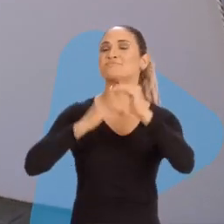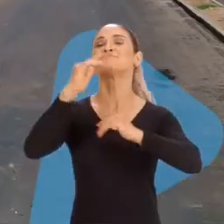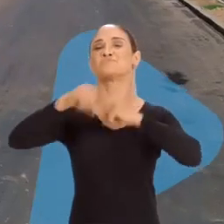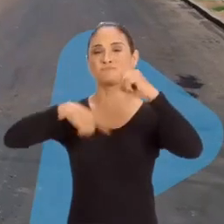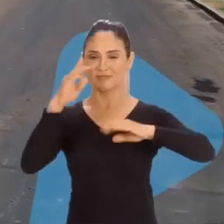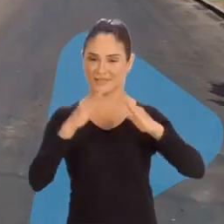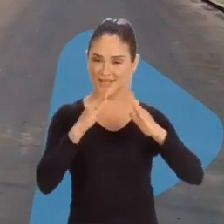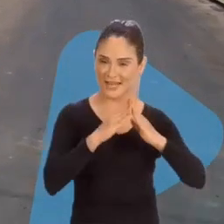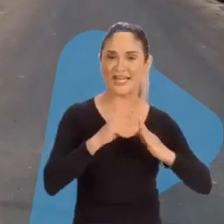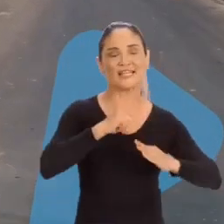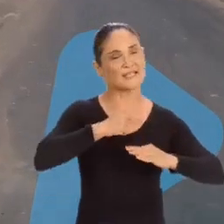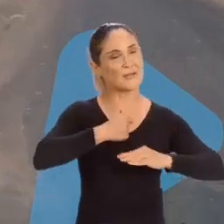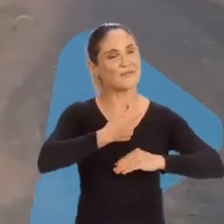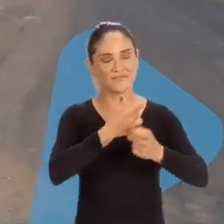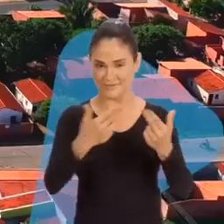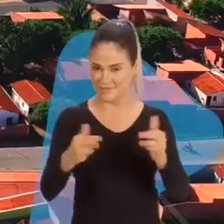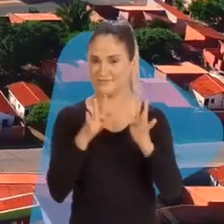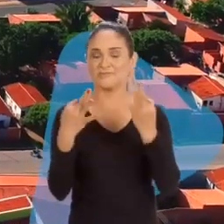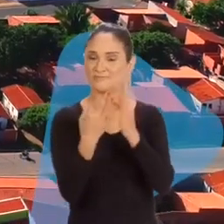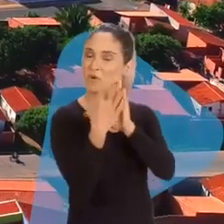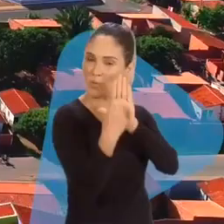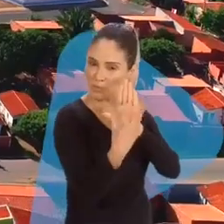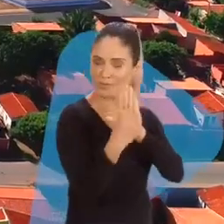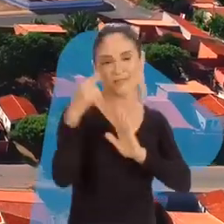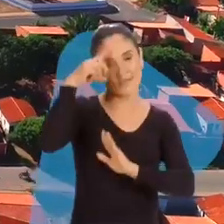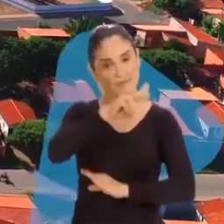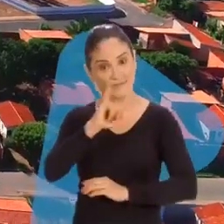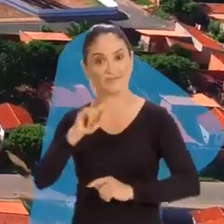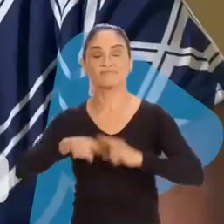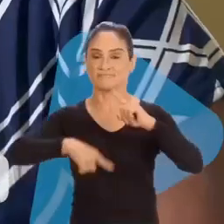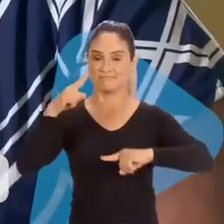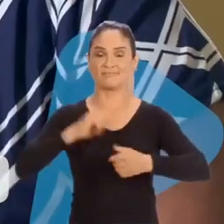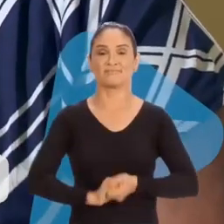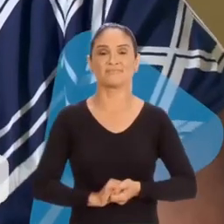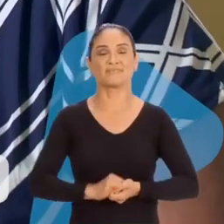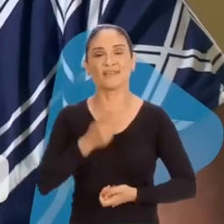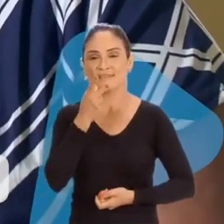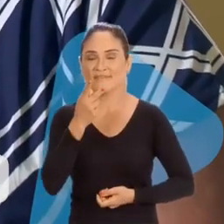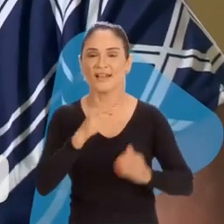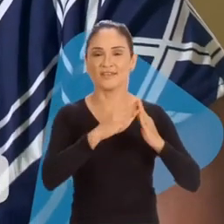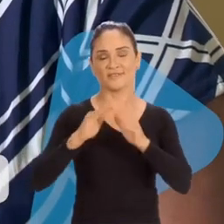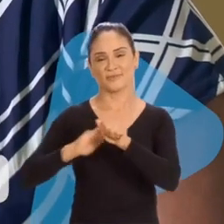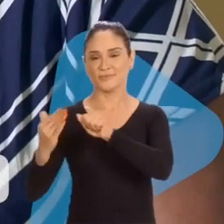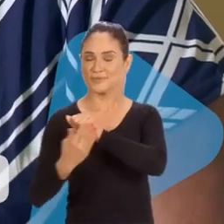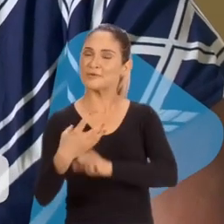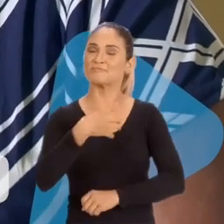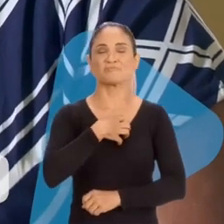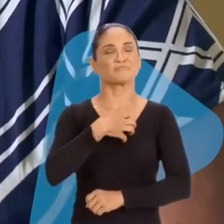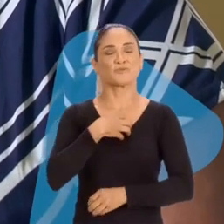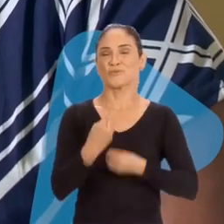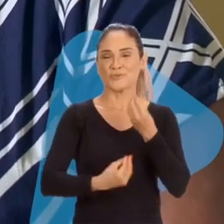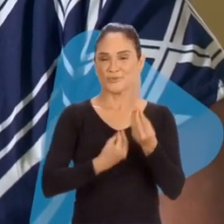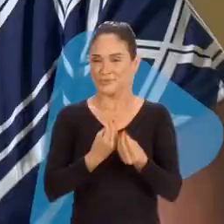mil famílias com toda a infraestrutura. Um modelo que Kleber vai fazer avançar. Quando ele fala em Vila Baio, eu me sinto